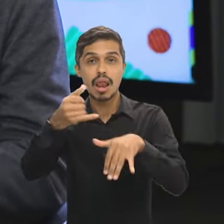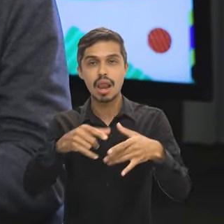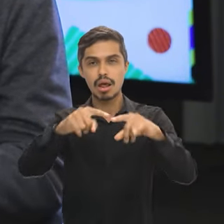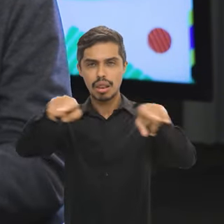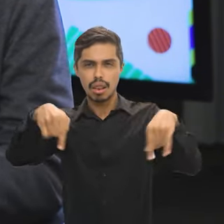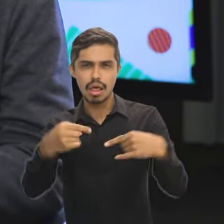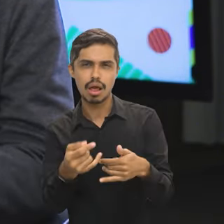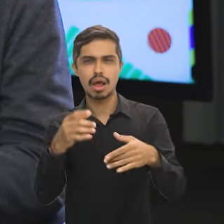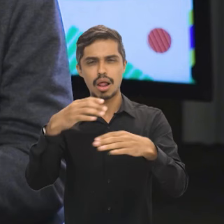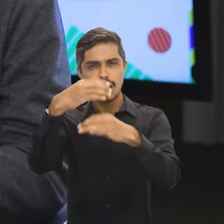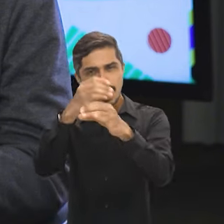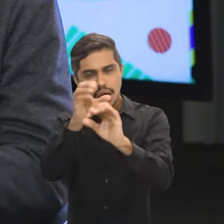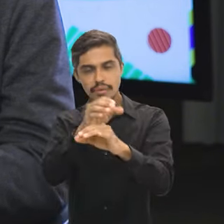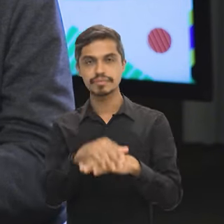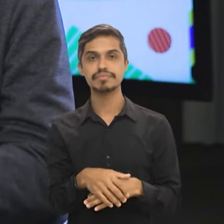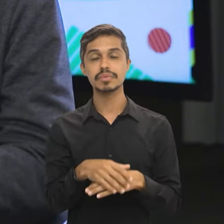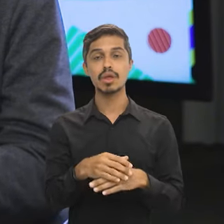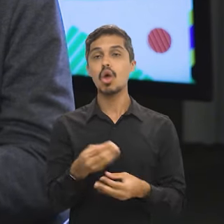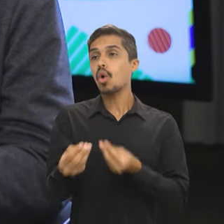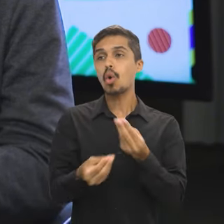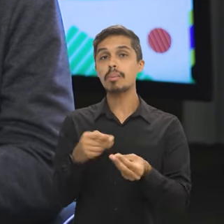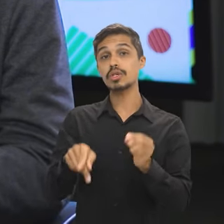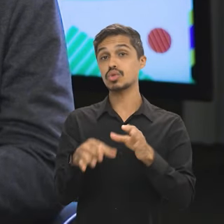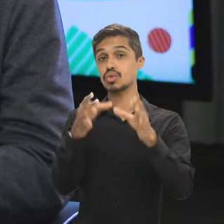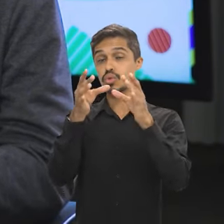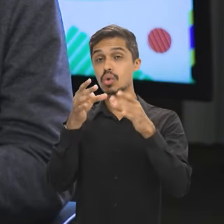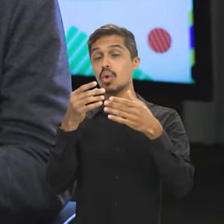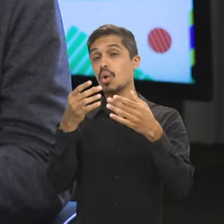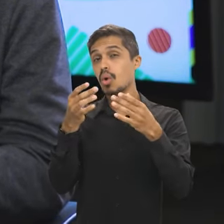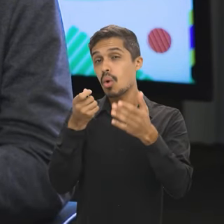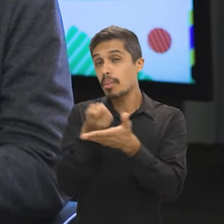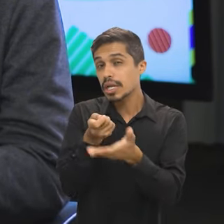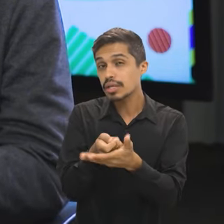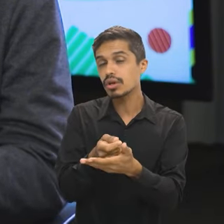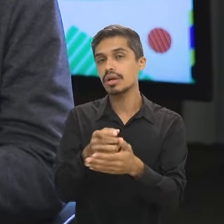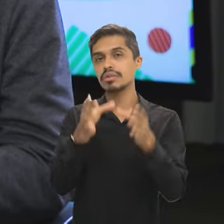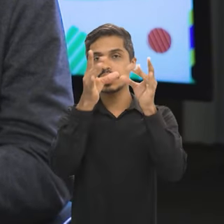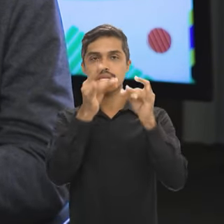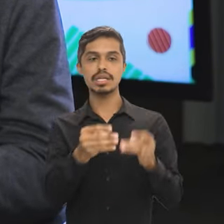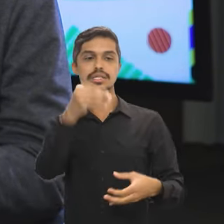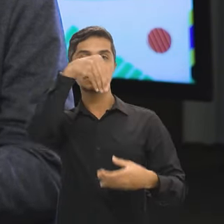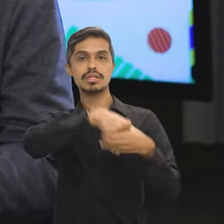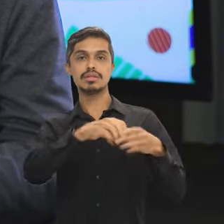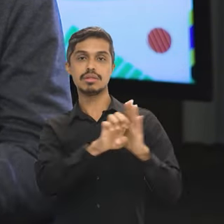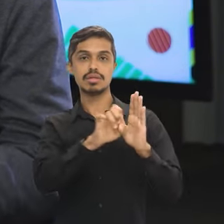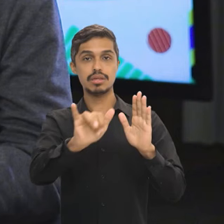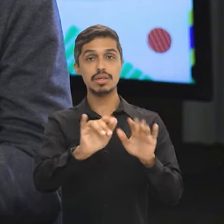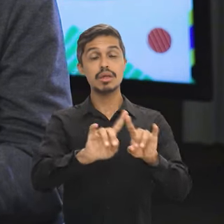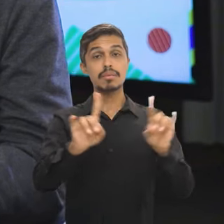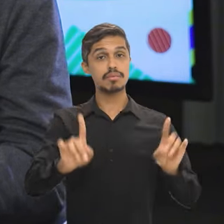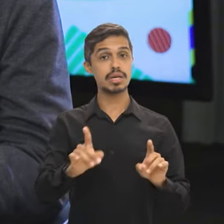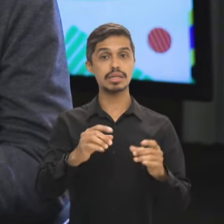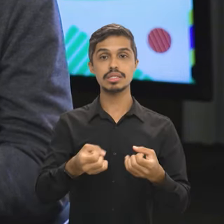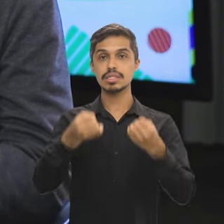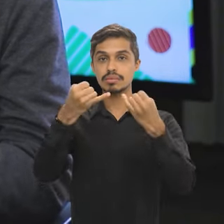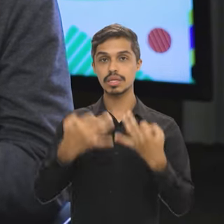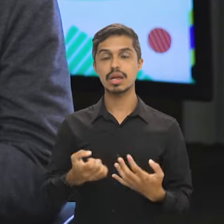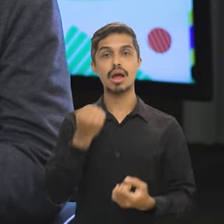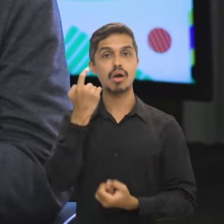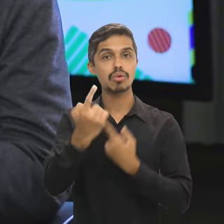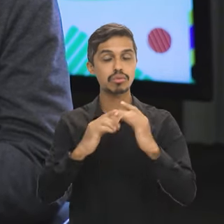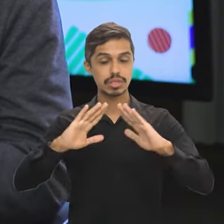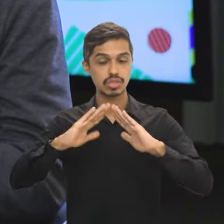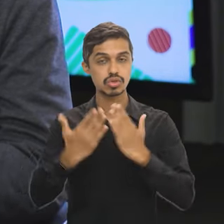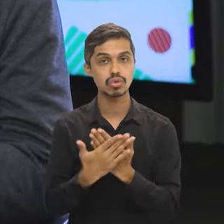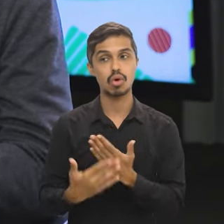As definições de como isso vai ser exigido, elas também estão no edital. Mas é para explicar que existem algumas